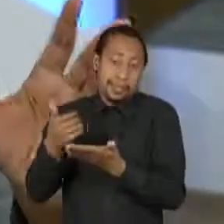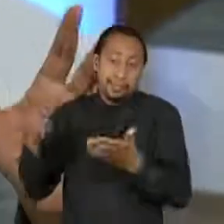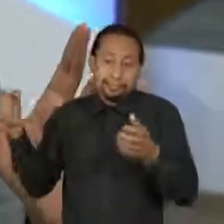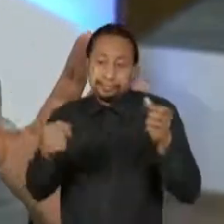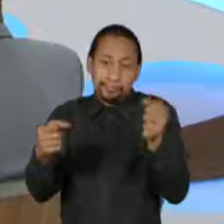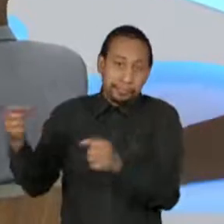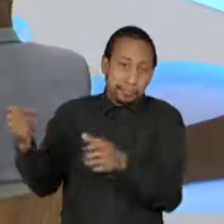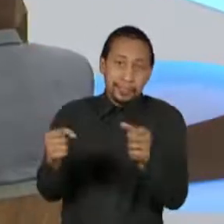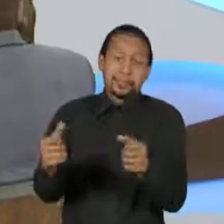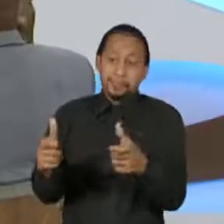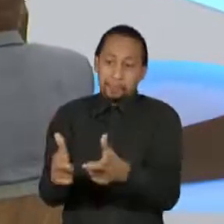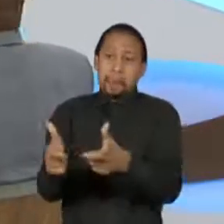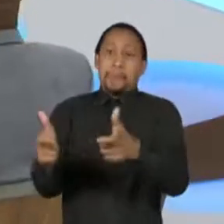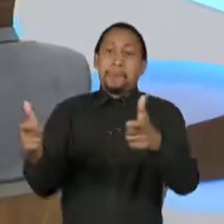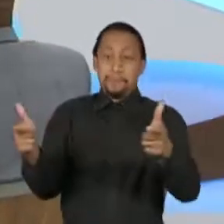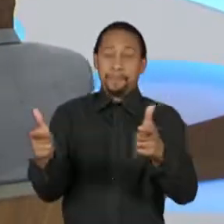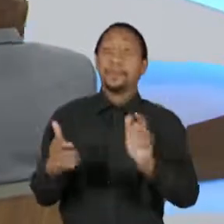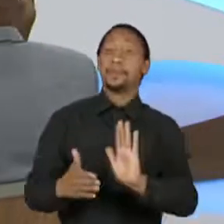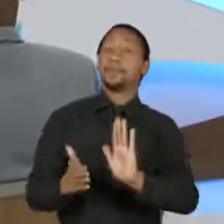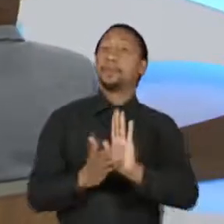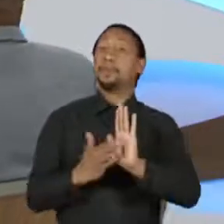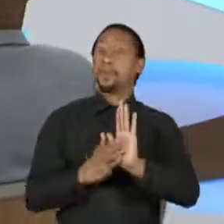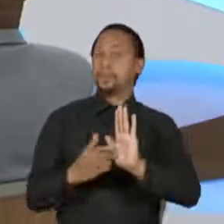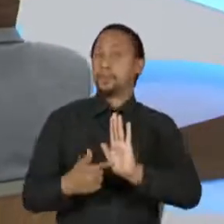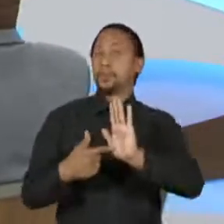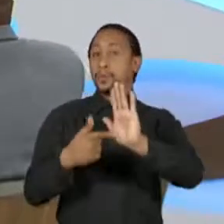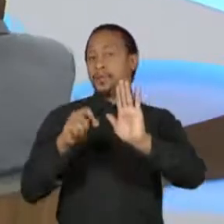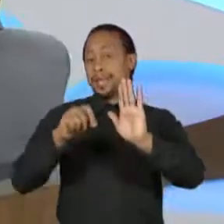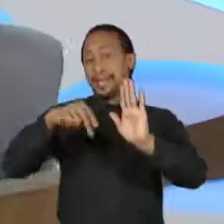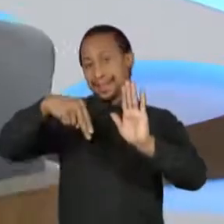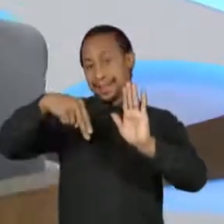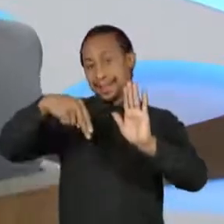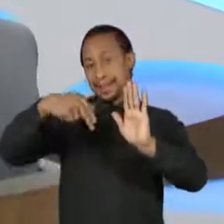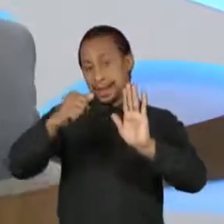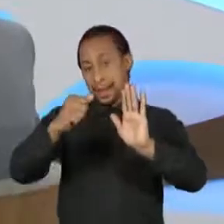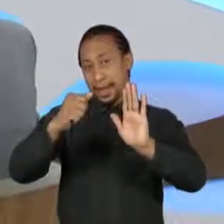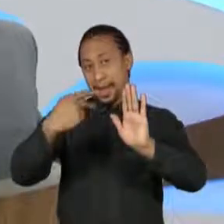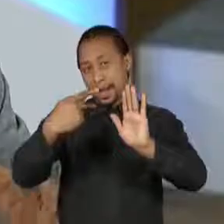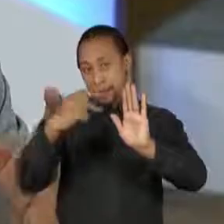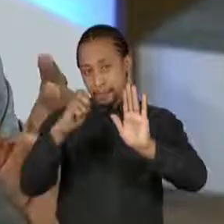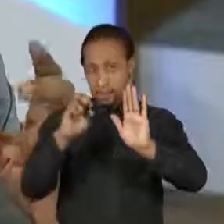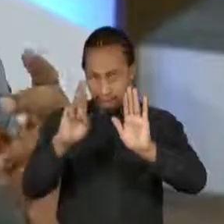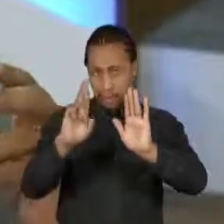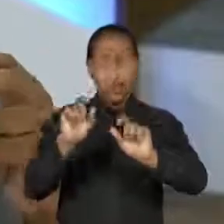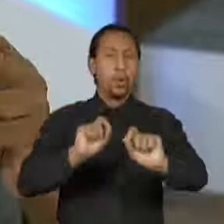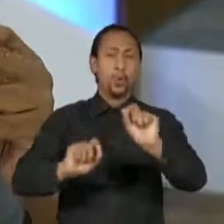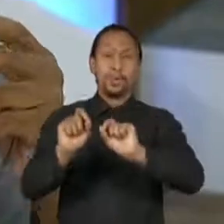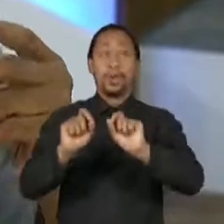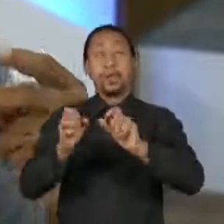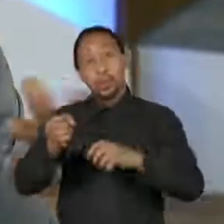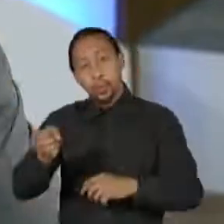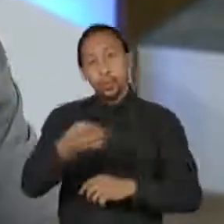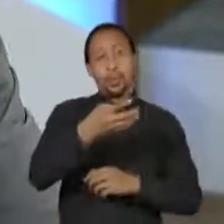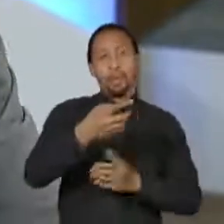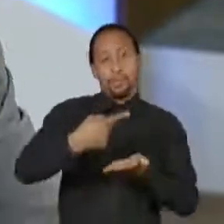nós propusemos o NAPER, o Novo Acordo para a Equidade Racial. O New Deal é